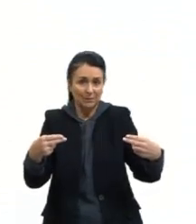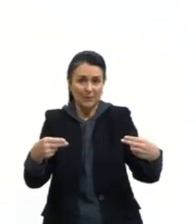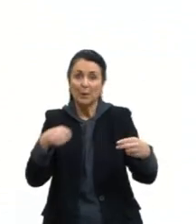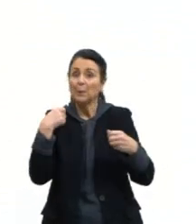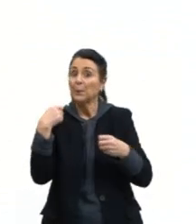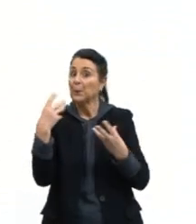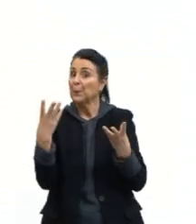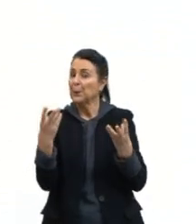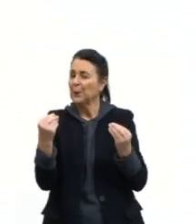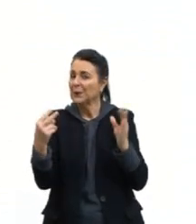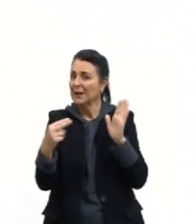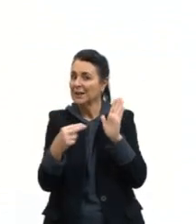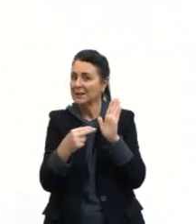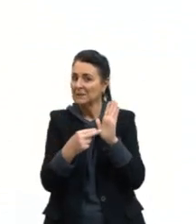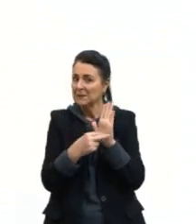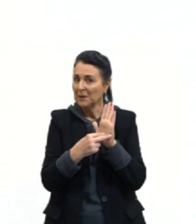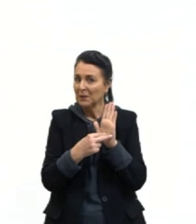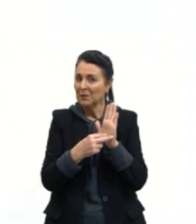prestar atenção na falta de quê?